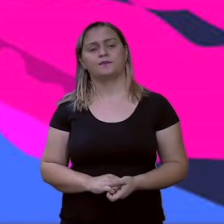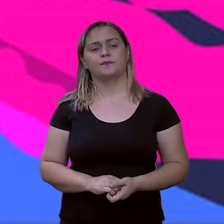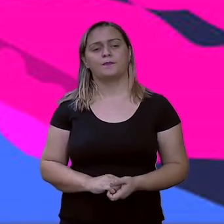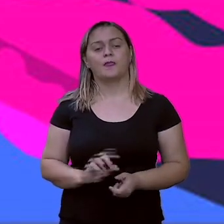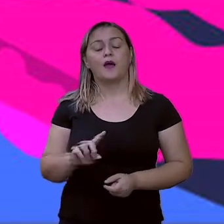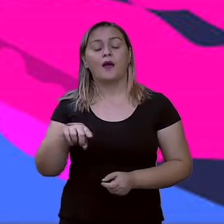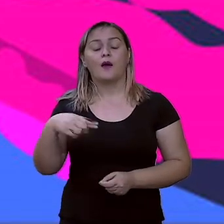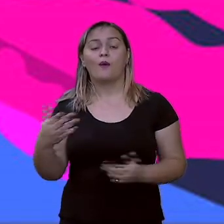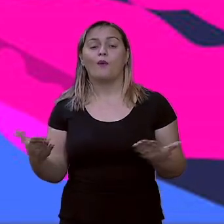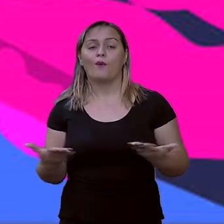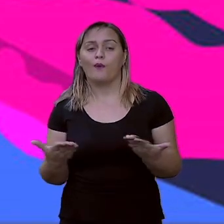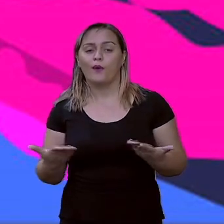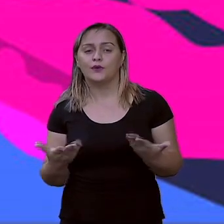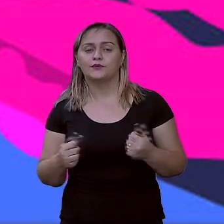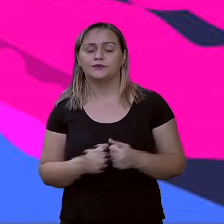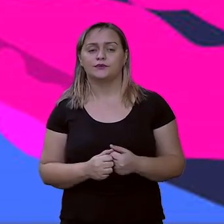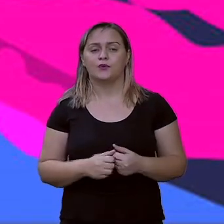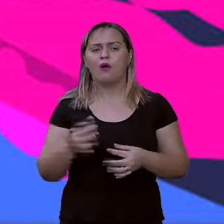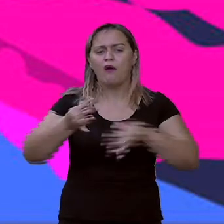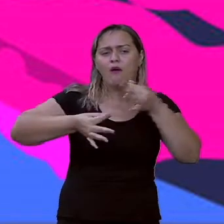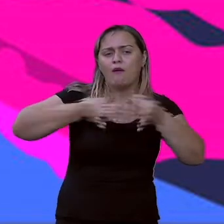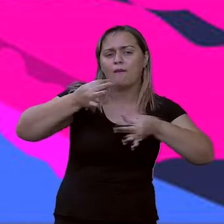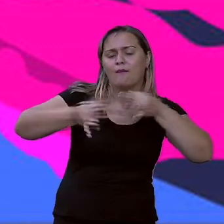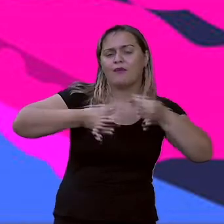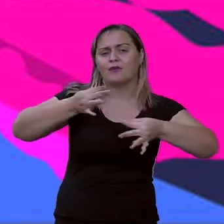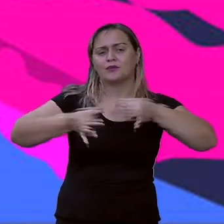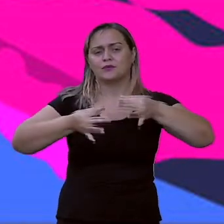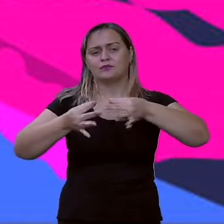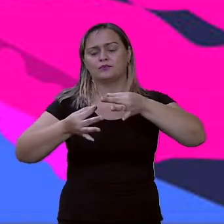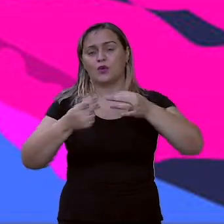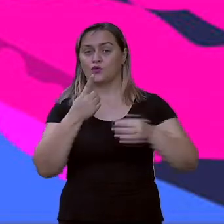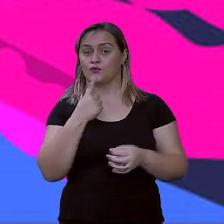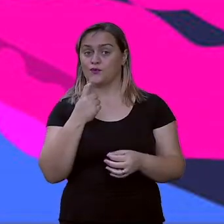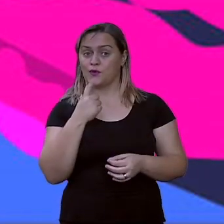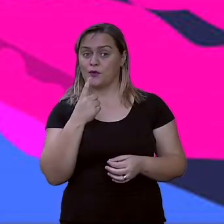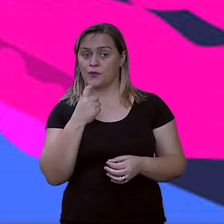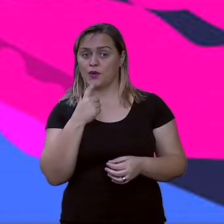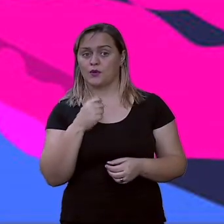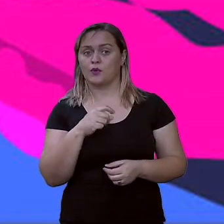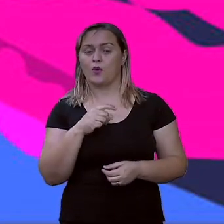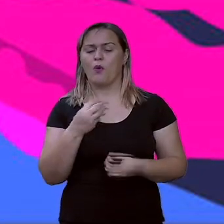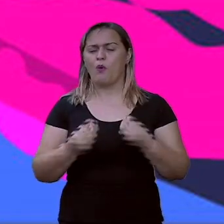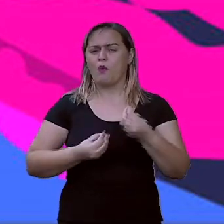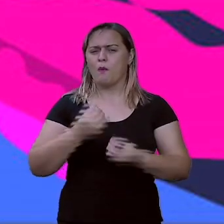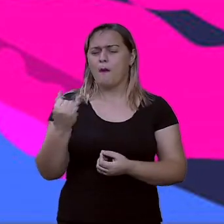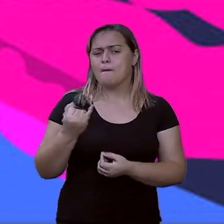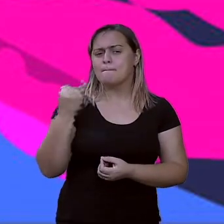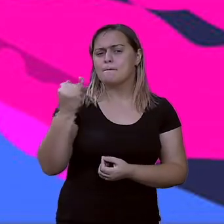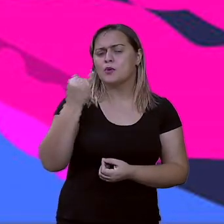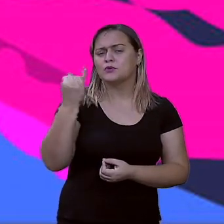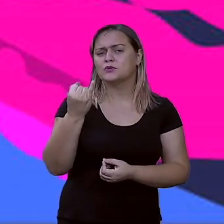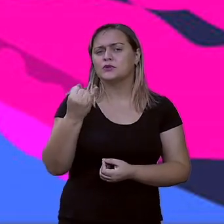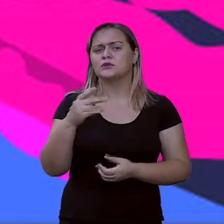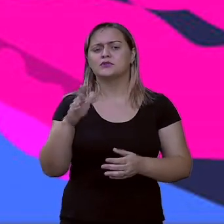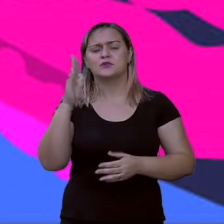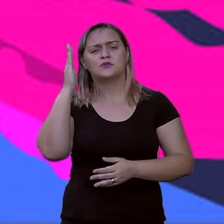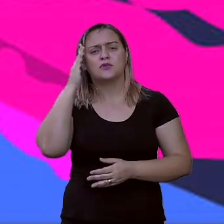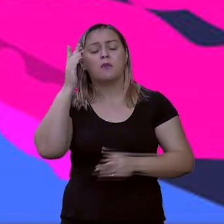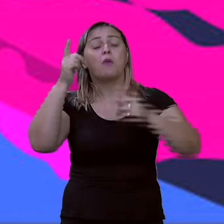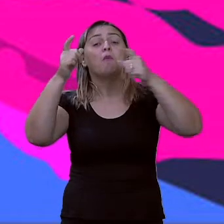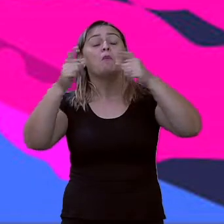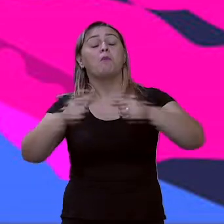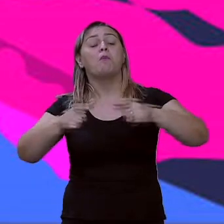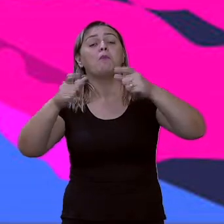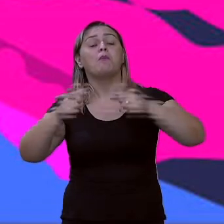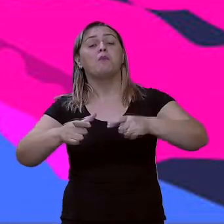A importância da localização do computador em casa. De vermelho aí, ó. E logo depois, ele sugeriu uma